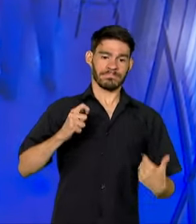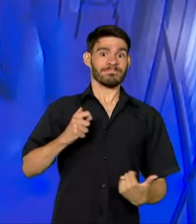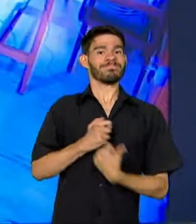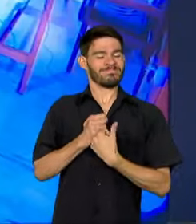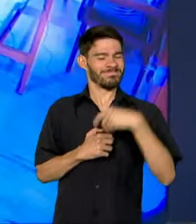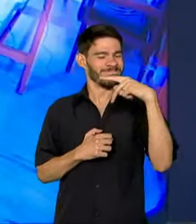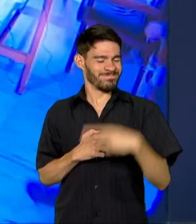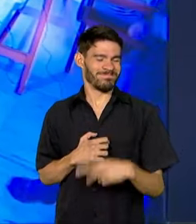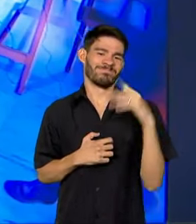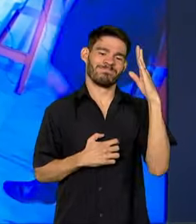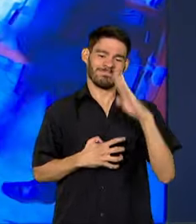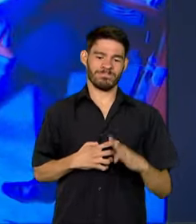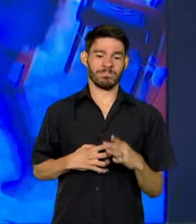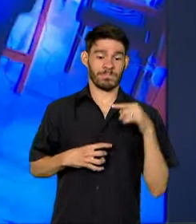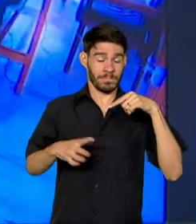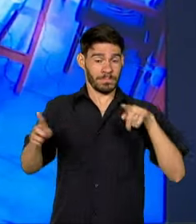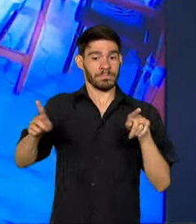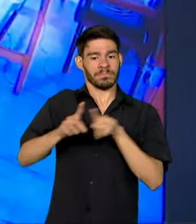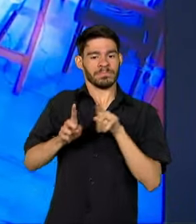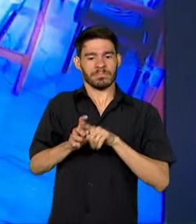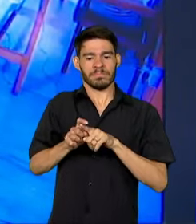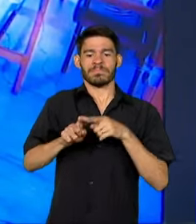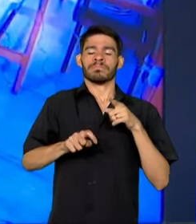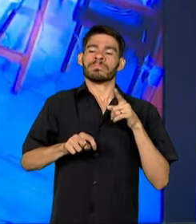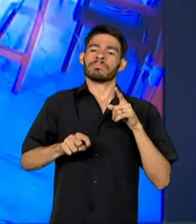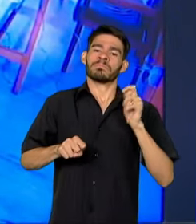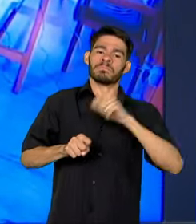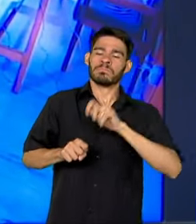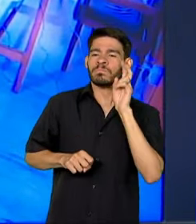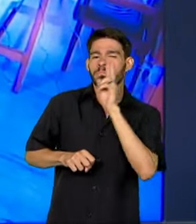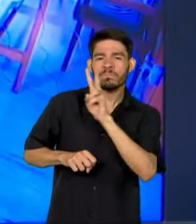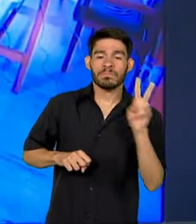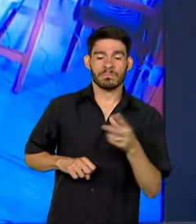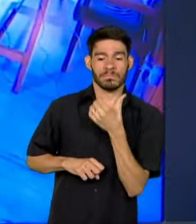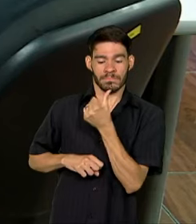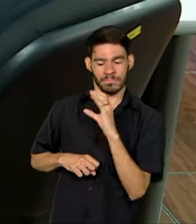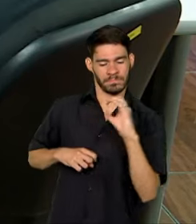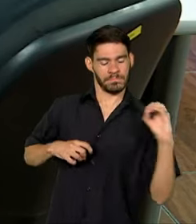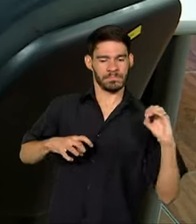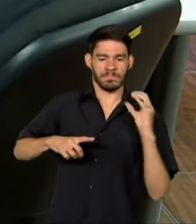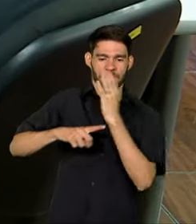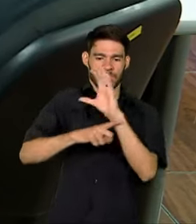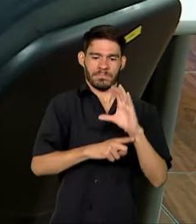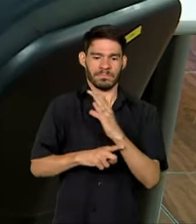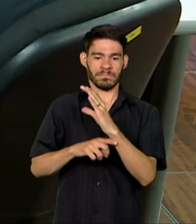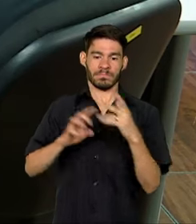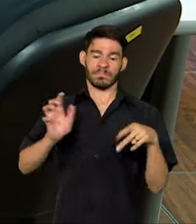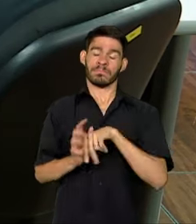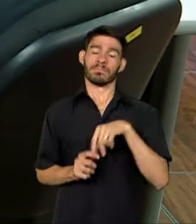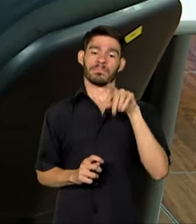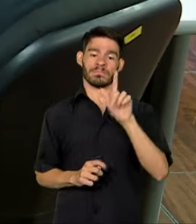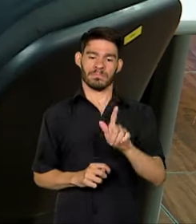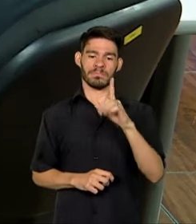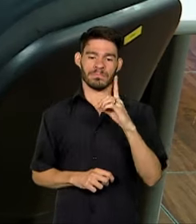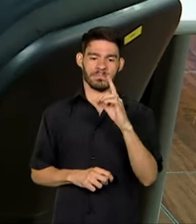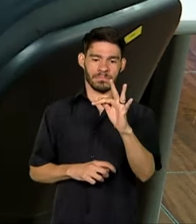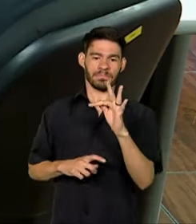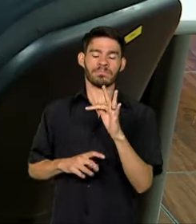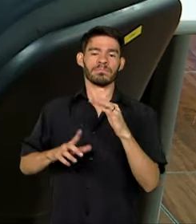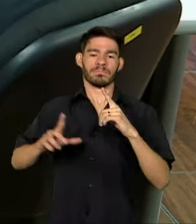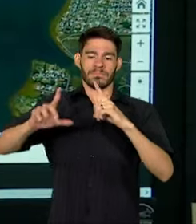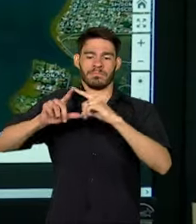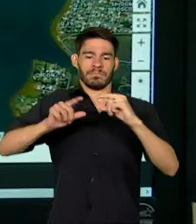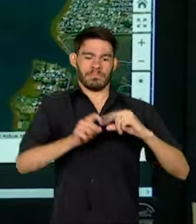República. Daqui, também é possível acessar 600 câmeras do governo do Distrito Federal instaladas por